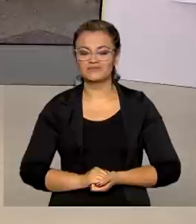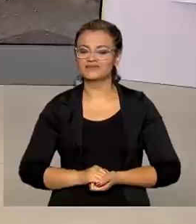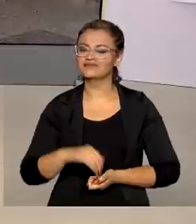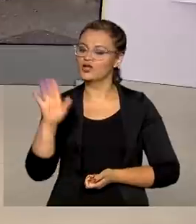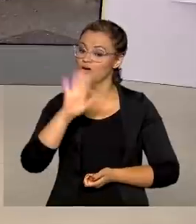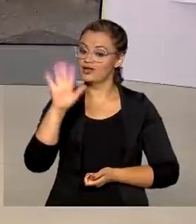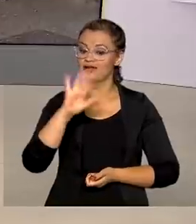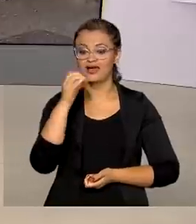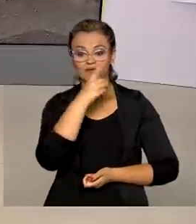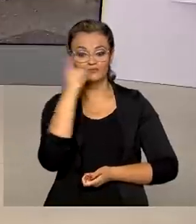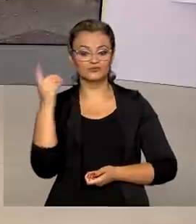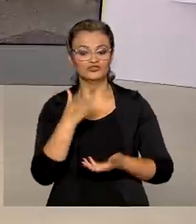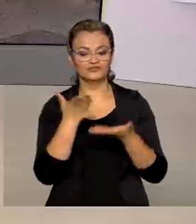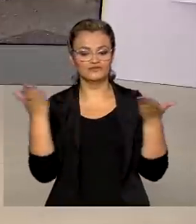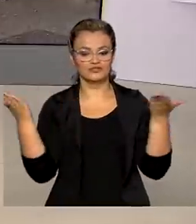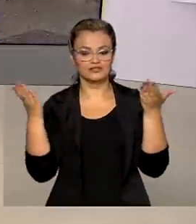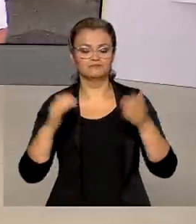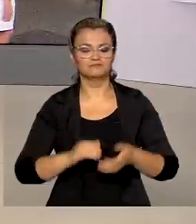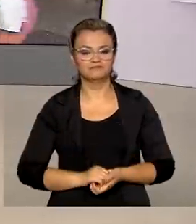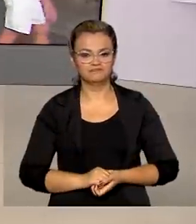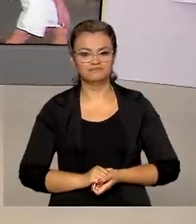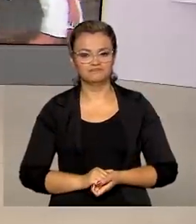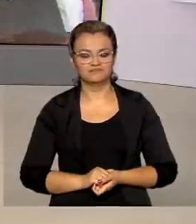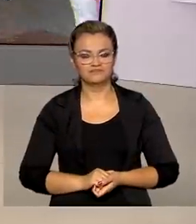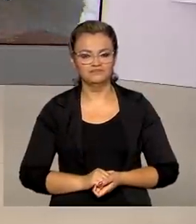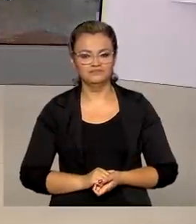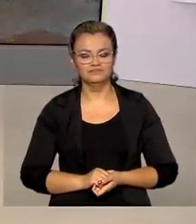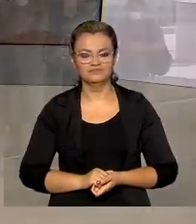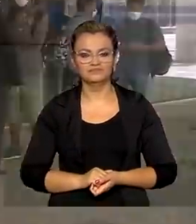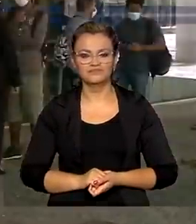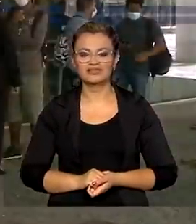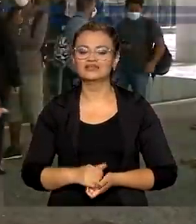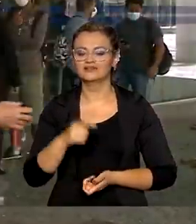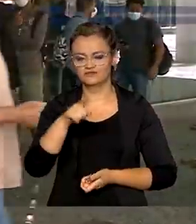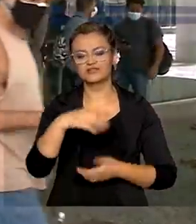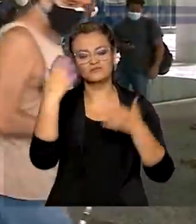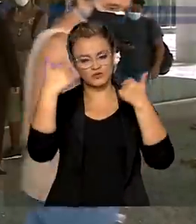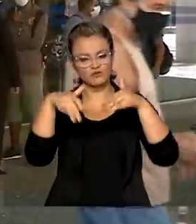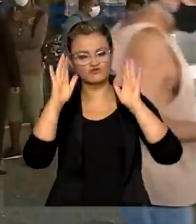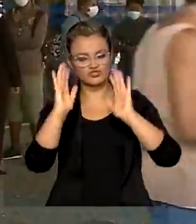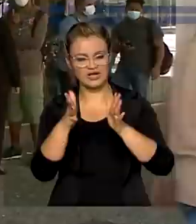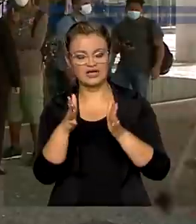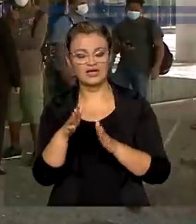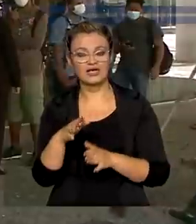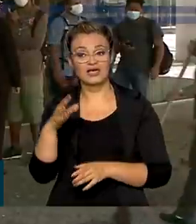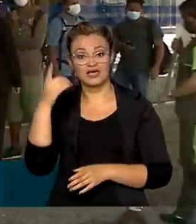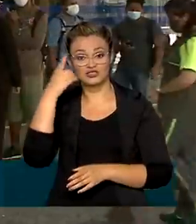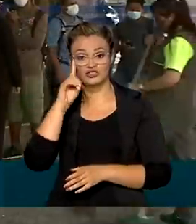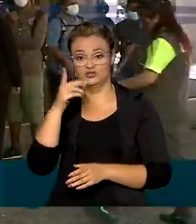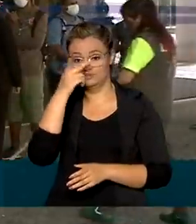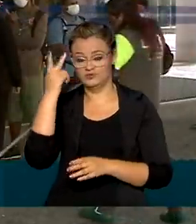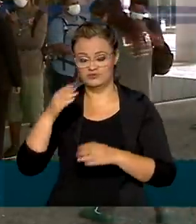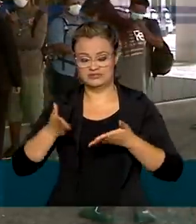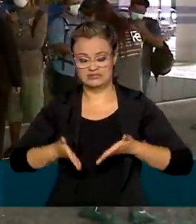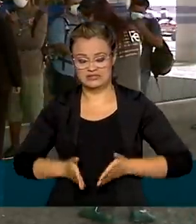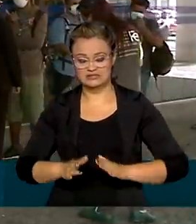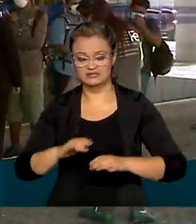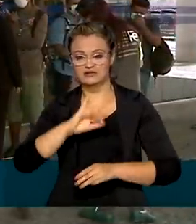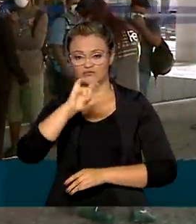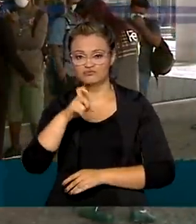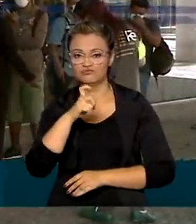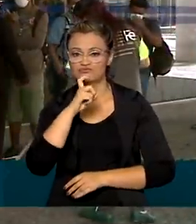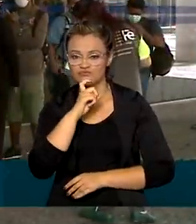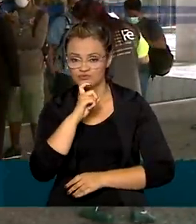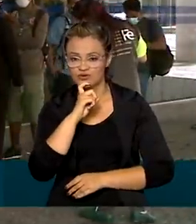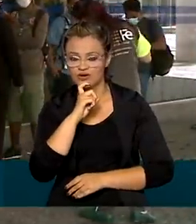Oi, Renata, bom dia para você. Bom dia a todos. Renata, como você disse, chegou a vez dos nascidos em julho terem acesso